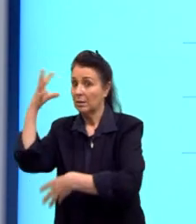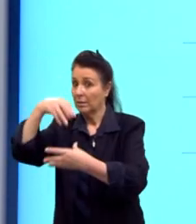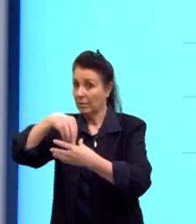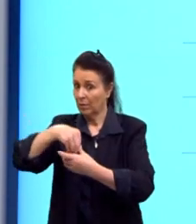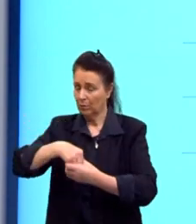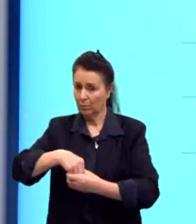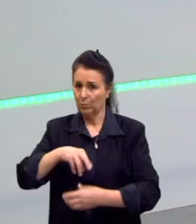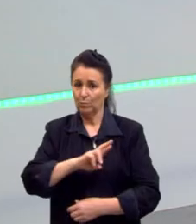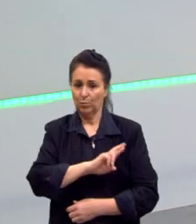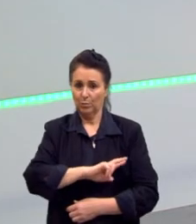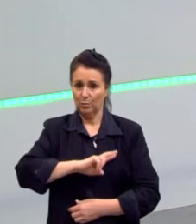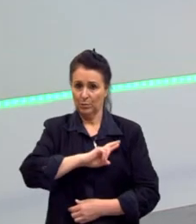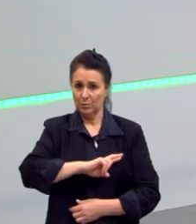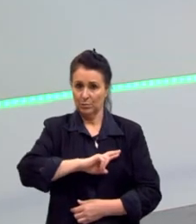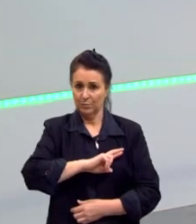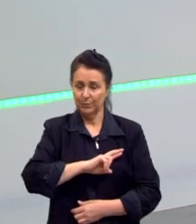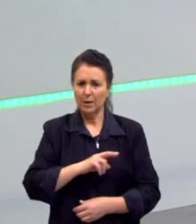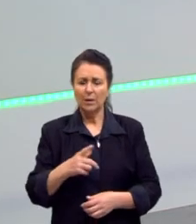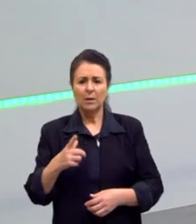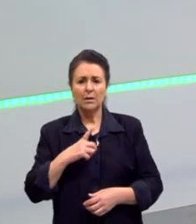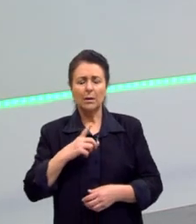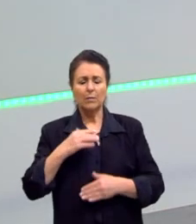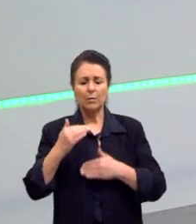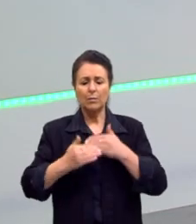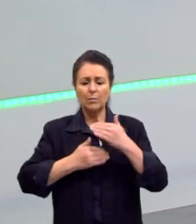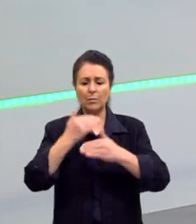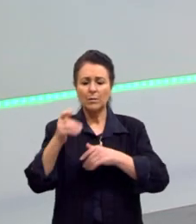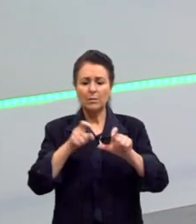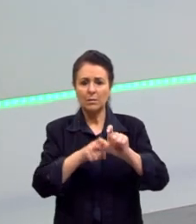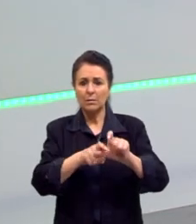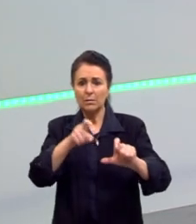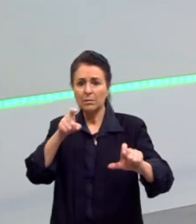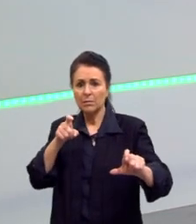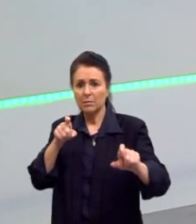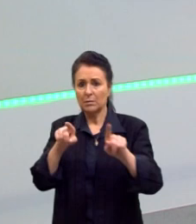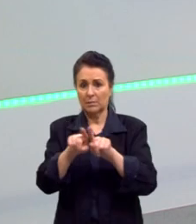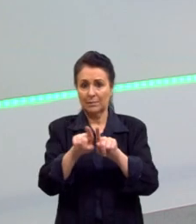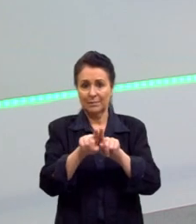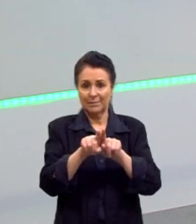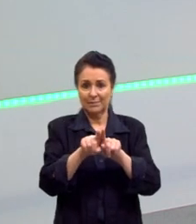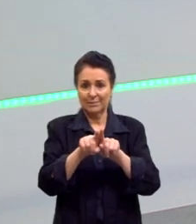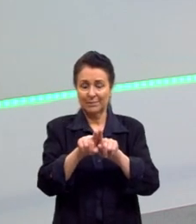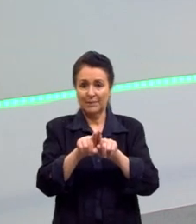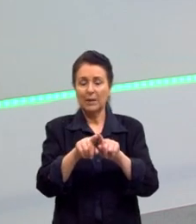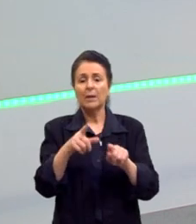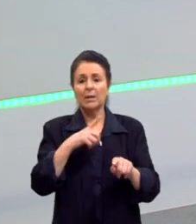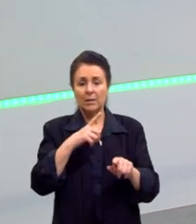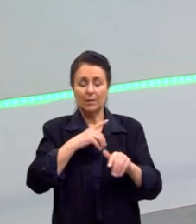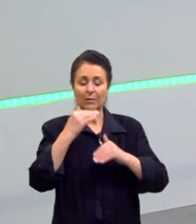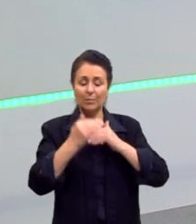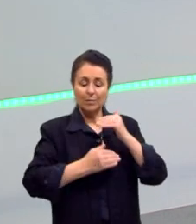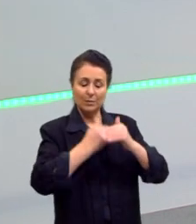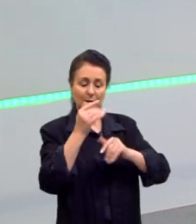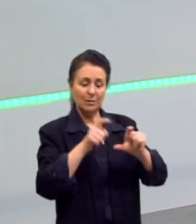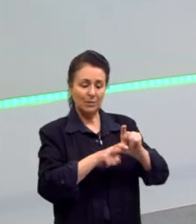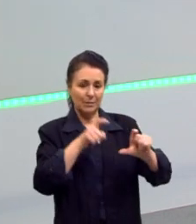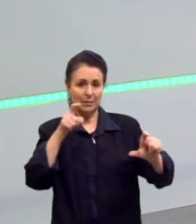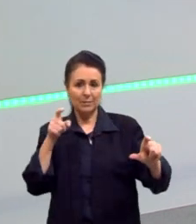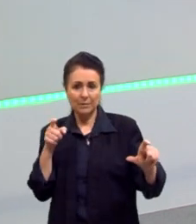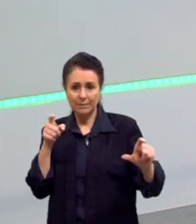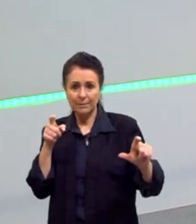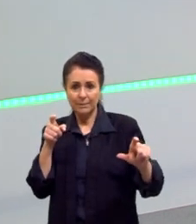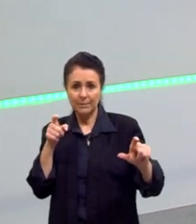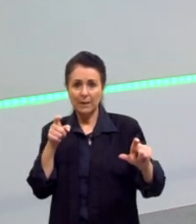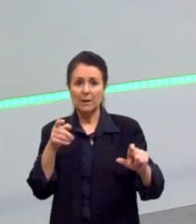dentro do romantismo a gente passou pelo processo de independência. Passando pelo processo de independência. Nós sabemos que essa questão